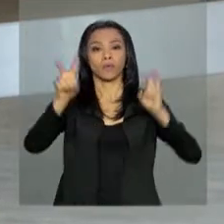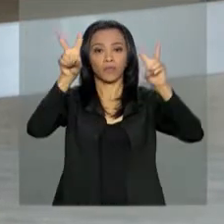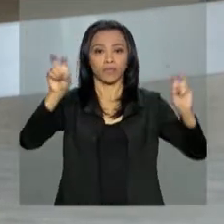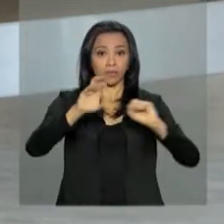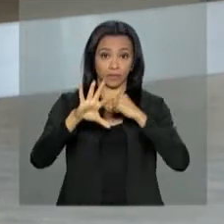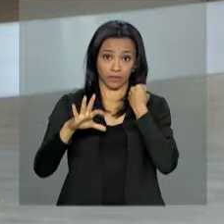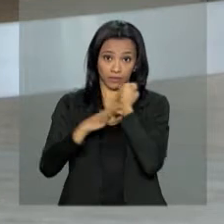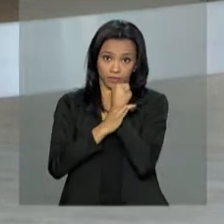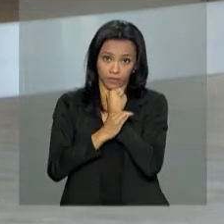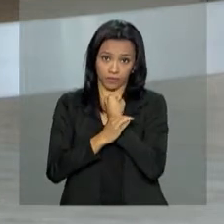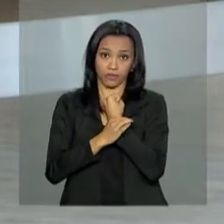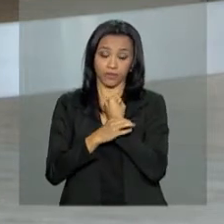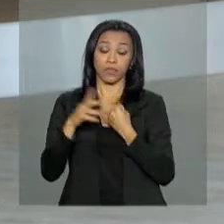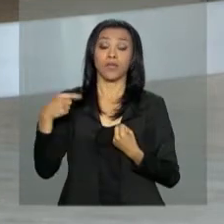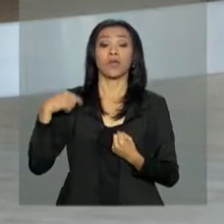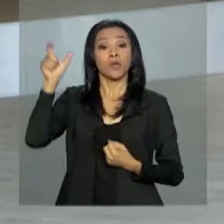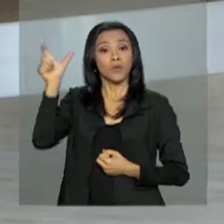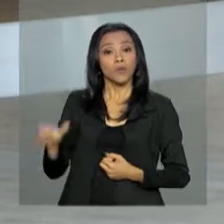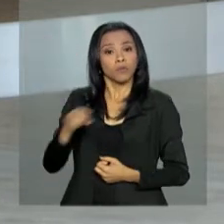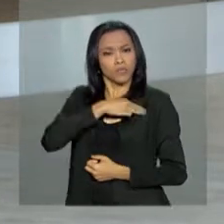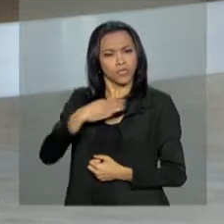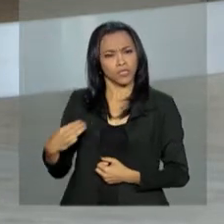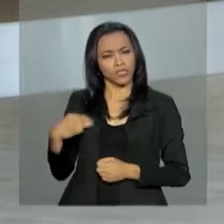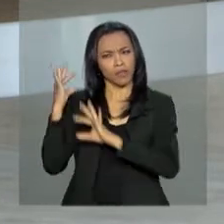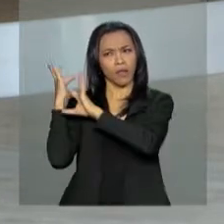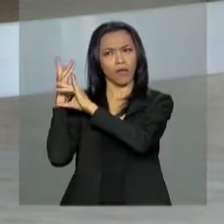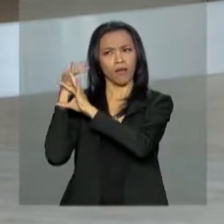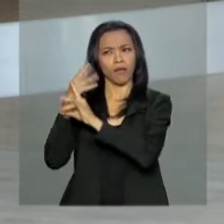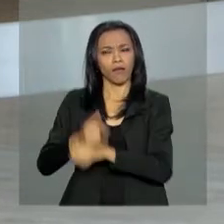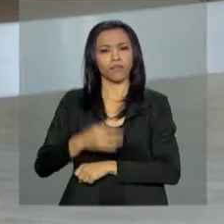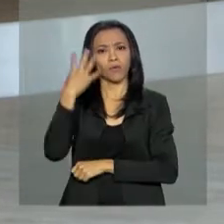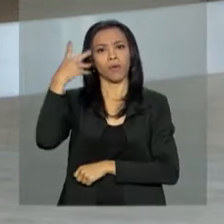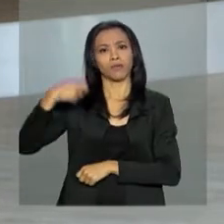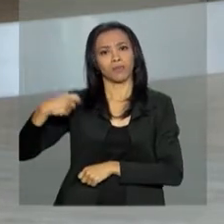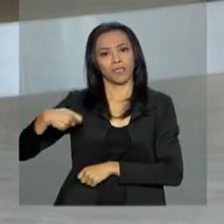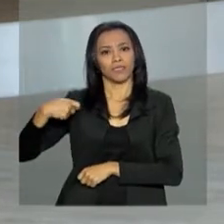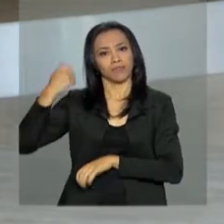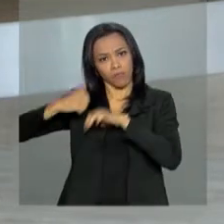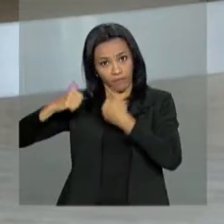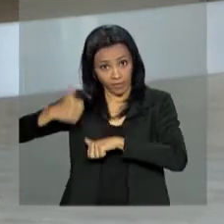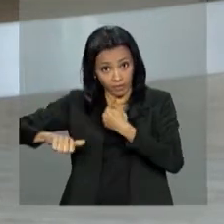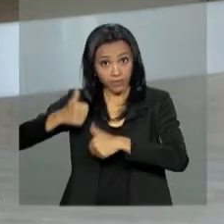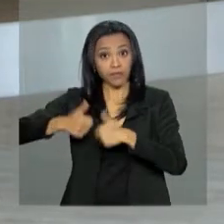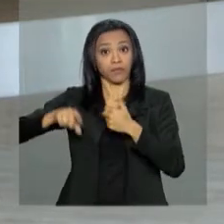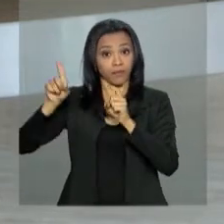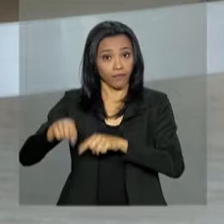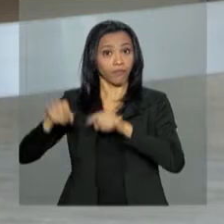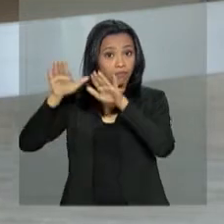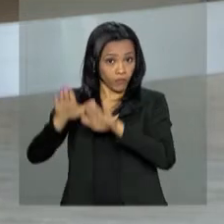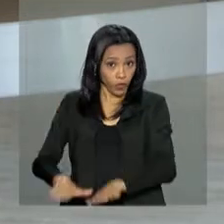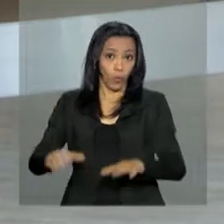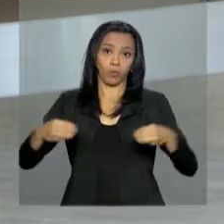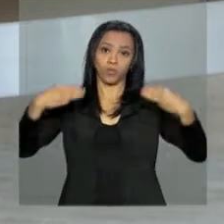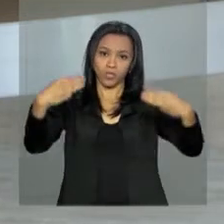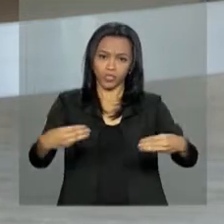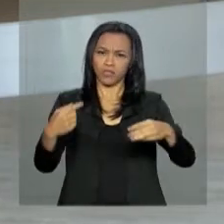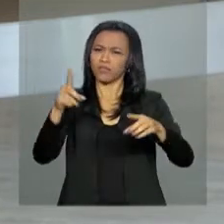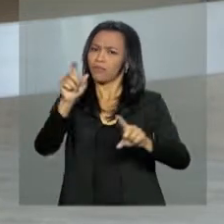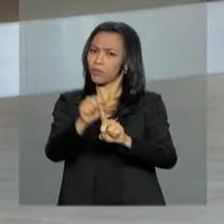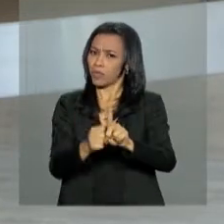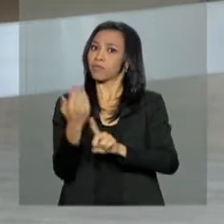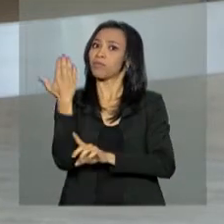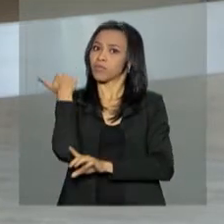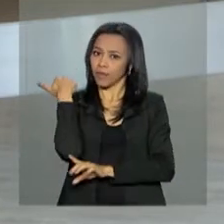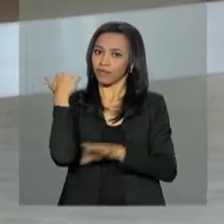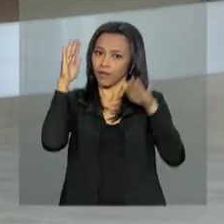Pública, Raul Jugma, fez um balanço dos quatro meses à frente da pasta, que passou a ser um ministério permanente desde o mês passado.